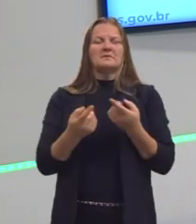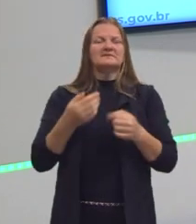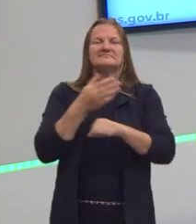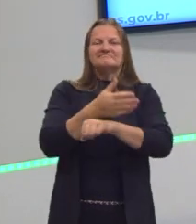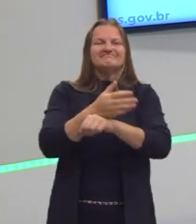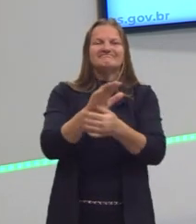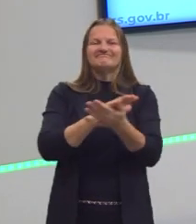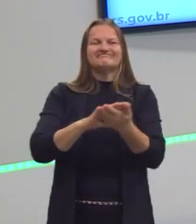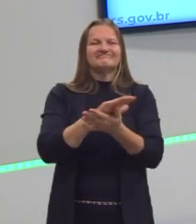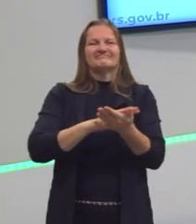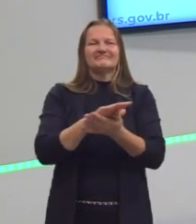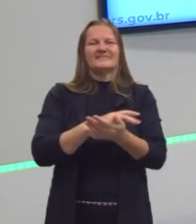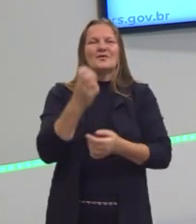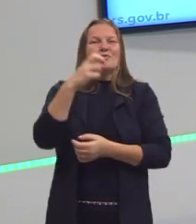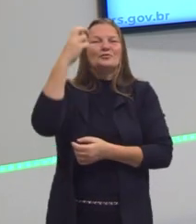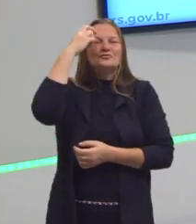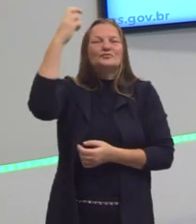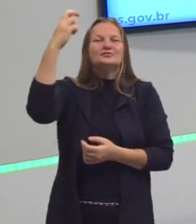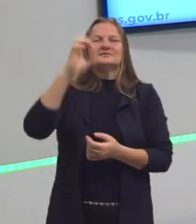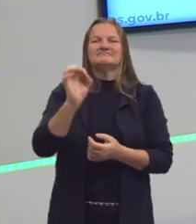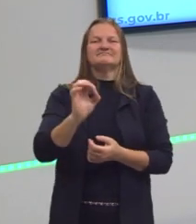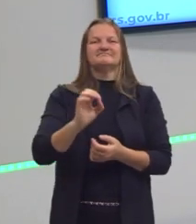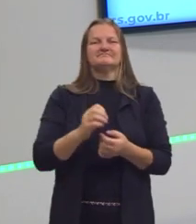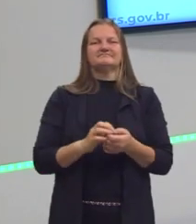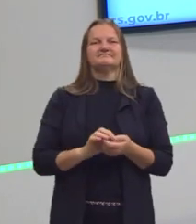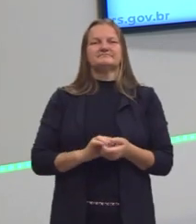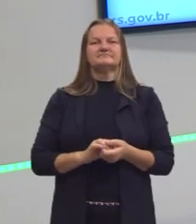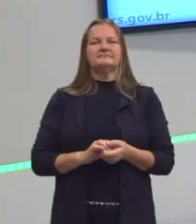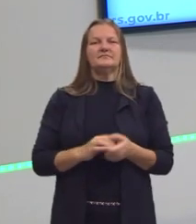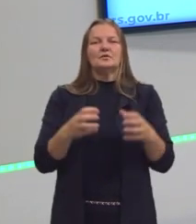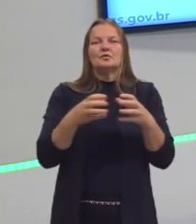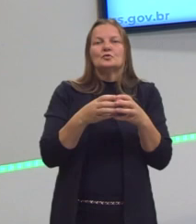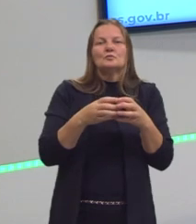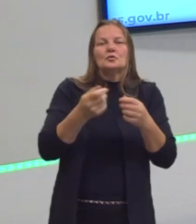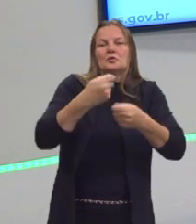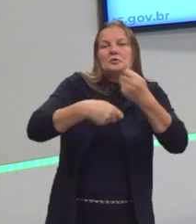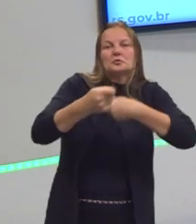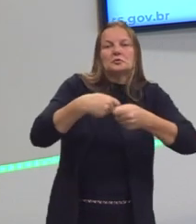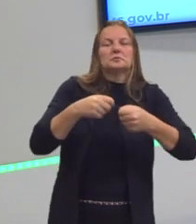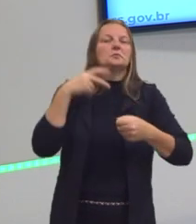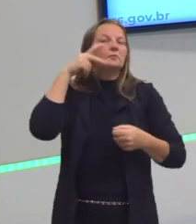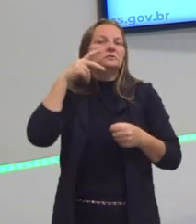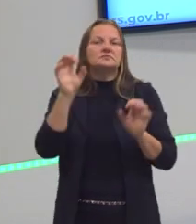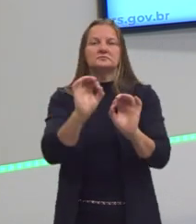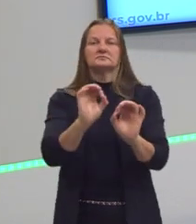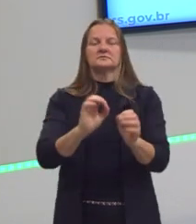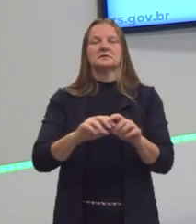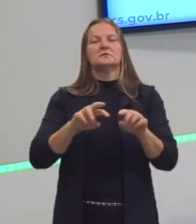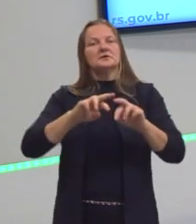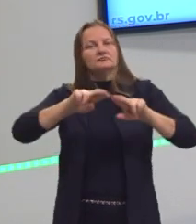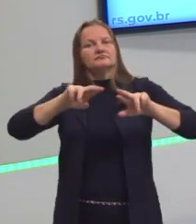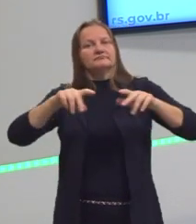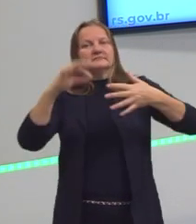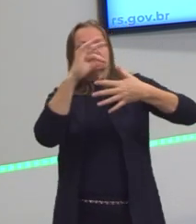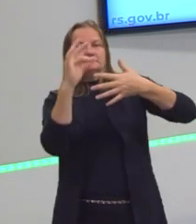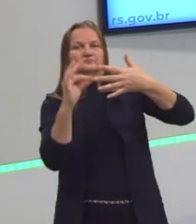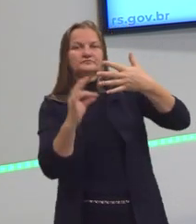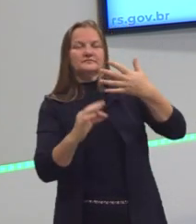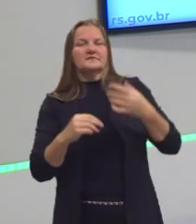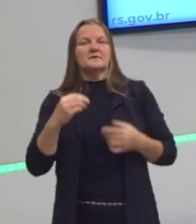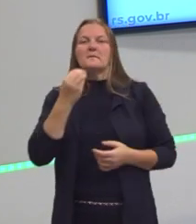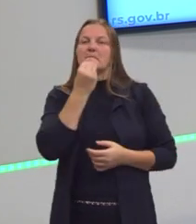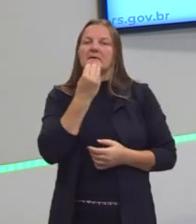participa nem cultural, intelectual. Mas não participa nem do grupo econômico, nem do grupo político. Mas são as variáveis que o Max Weber